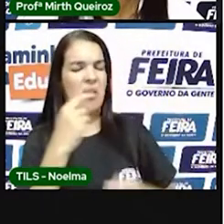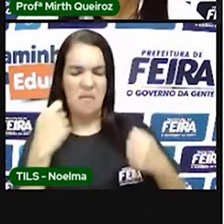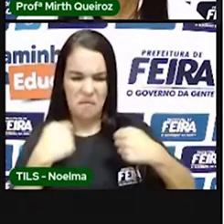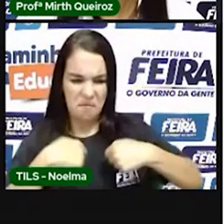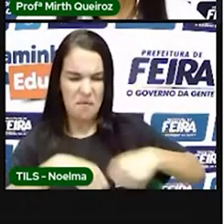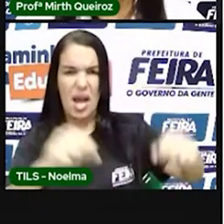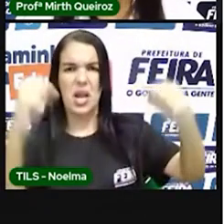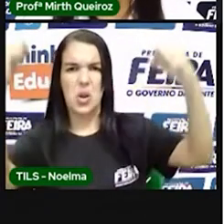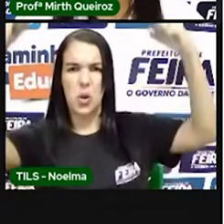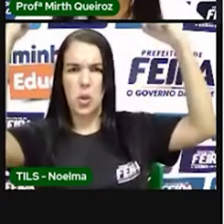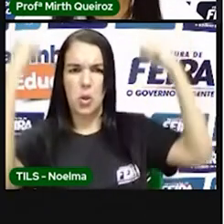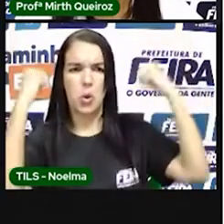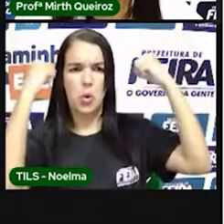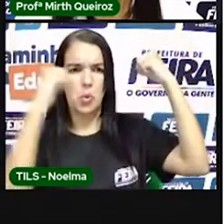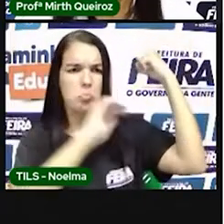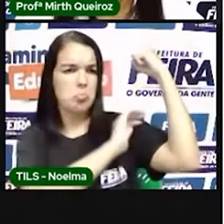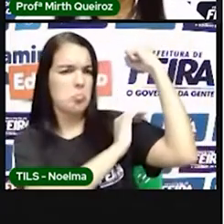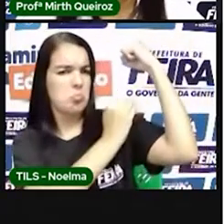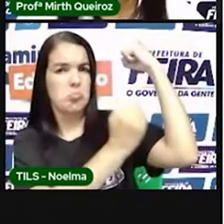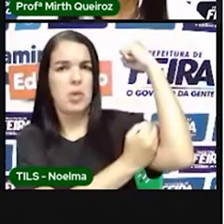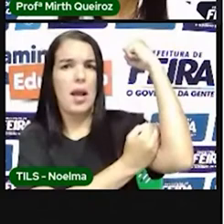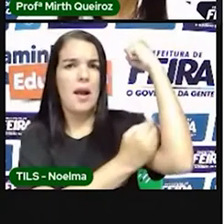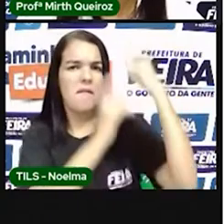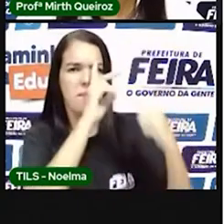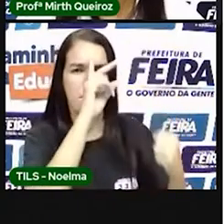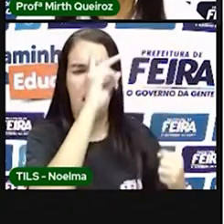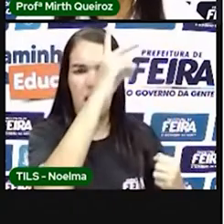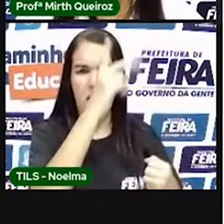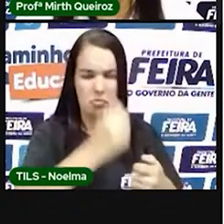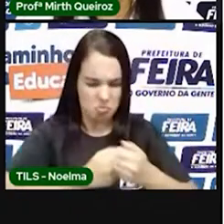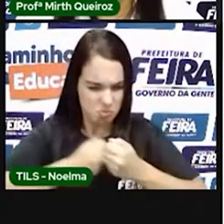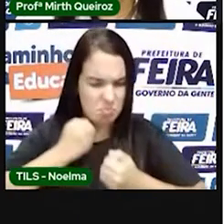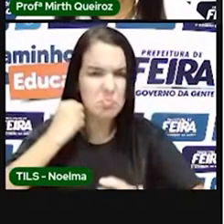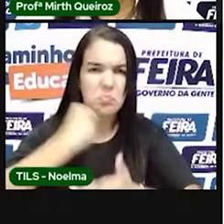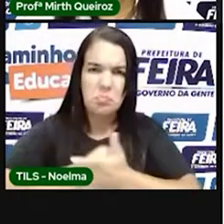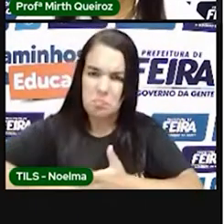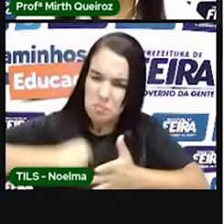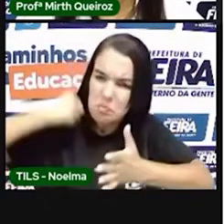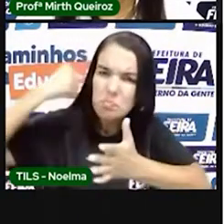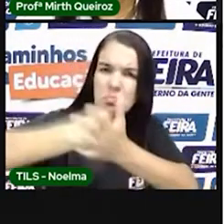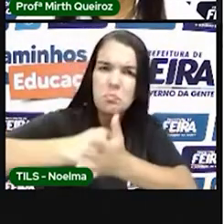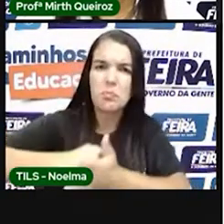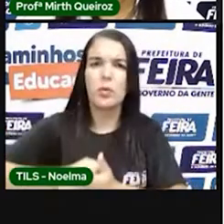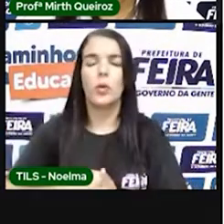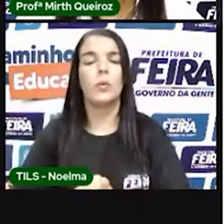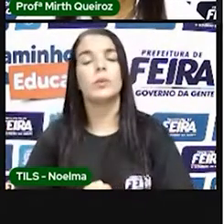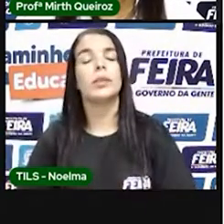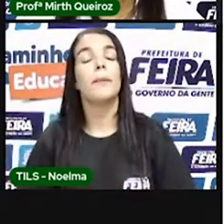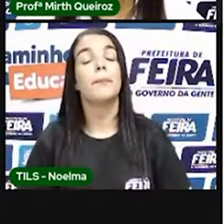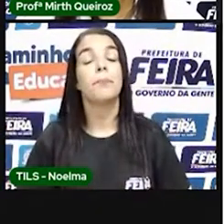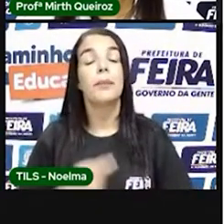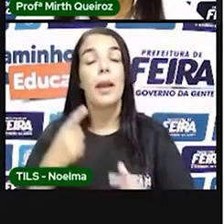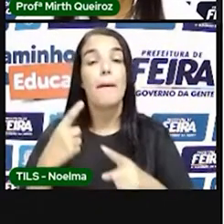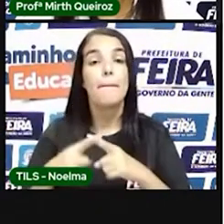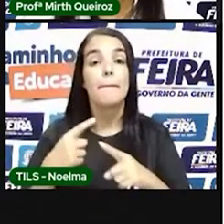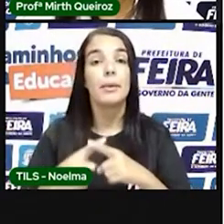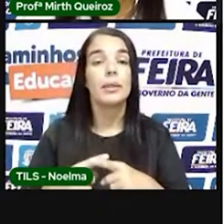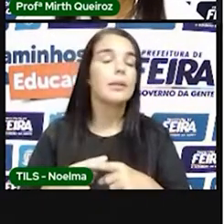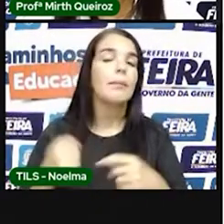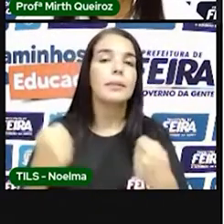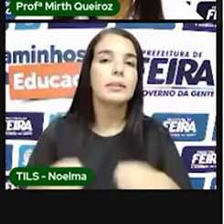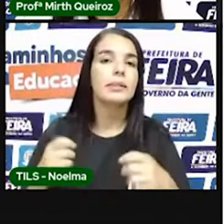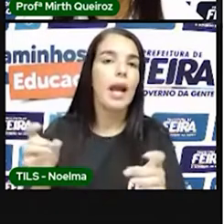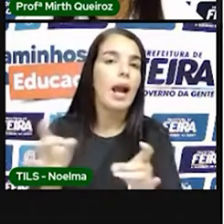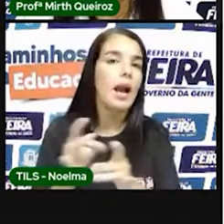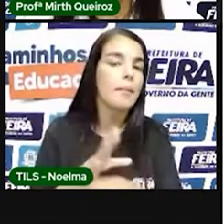lutar aí, vão ser resistentes a esse processo e aí eles começam a lutar contra a